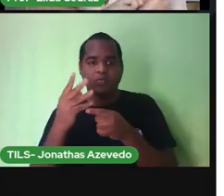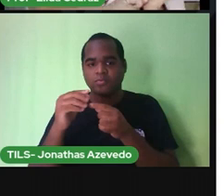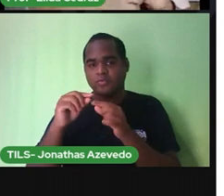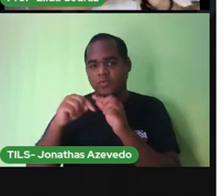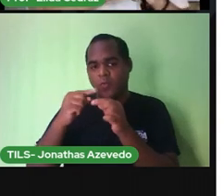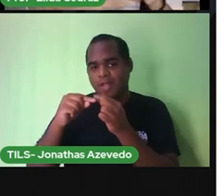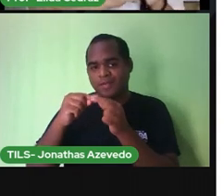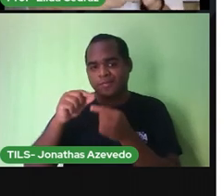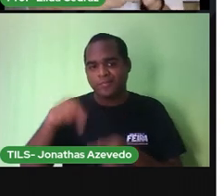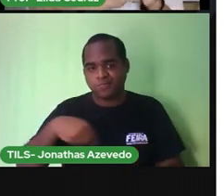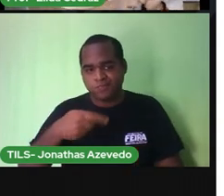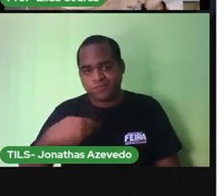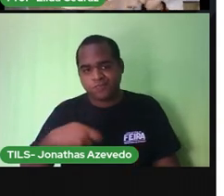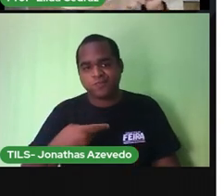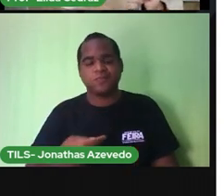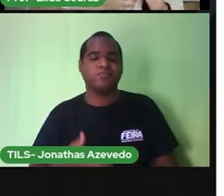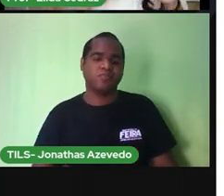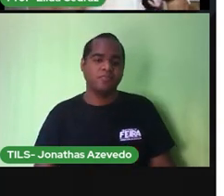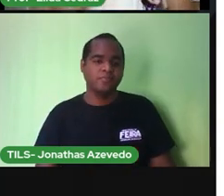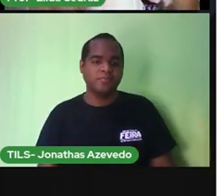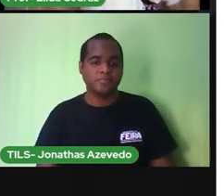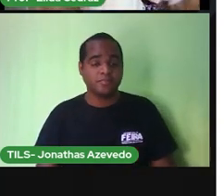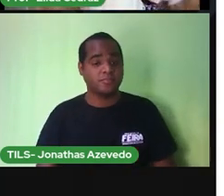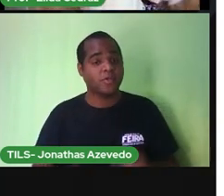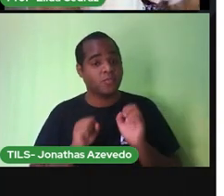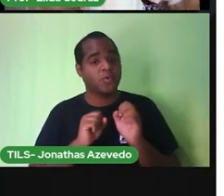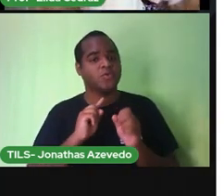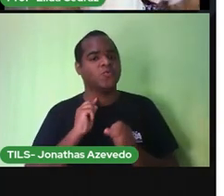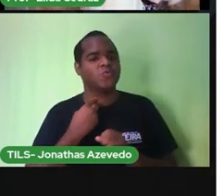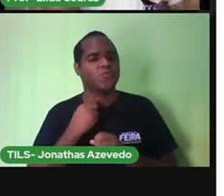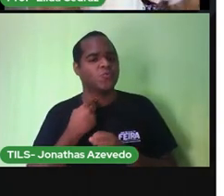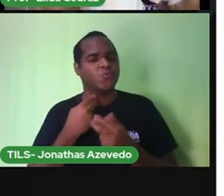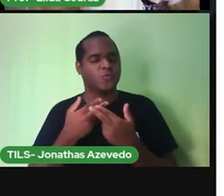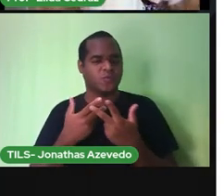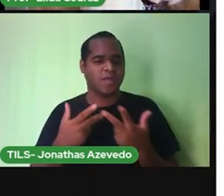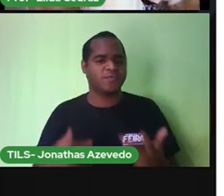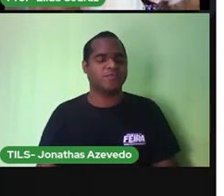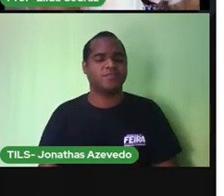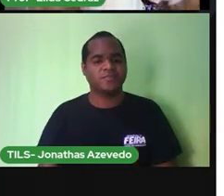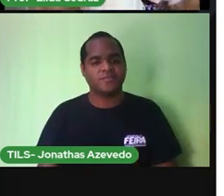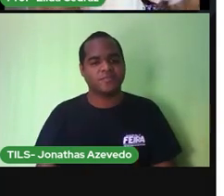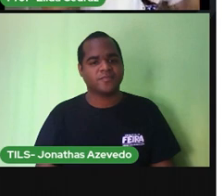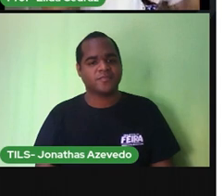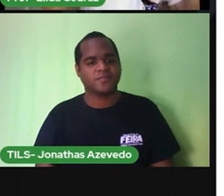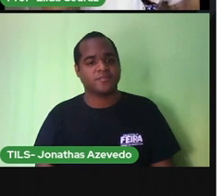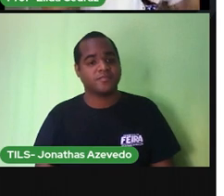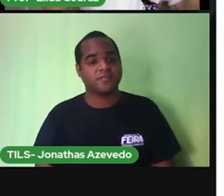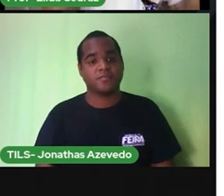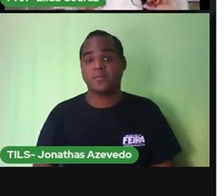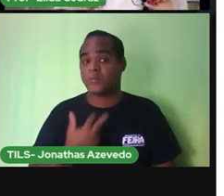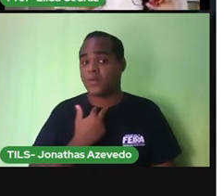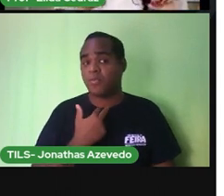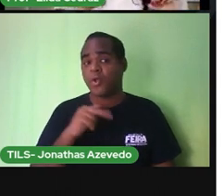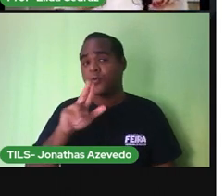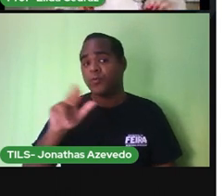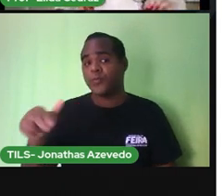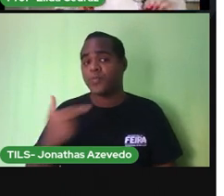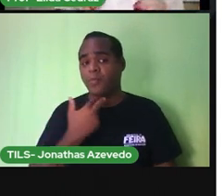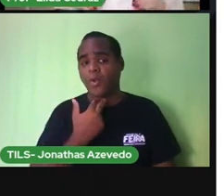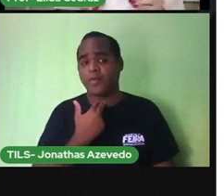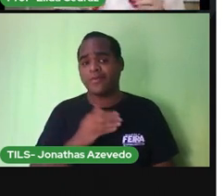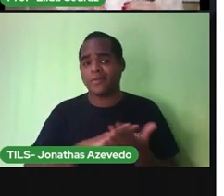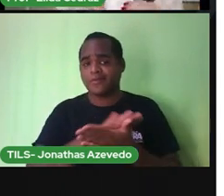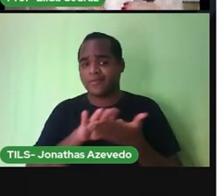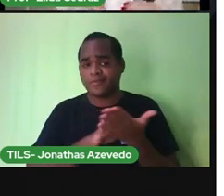molhada, e passa no umbigo, para tirar qualquer sujeirinha. Mas nunca, não pode, de jeito nenhum,